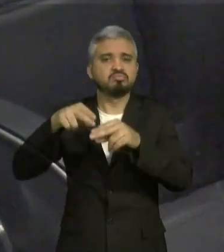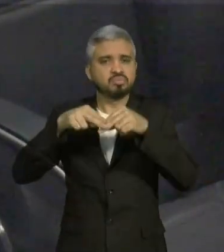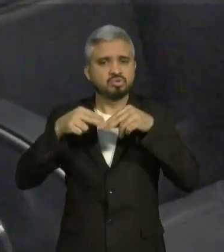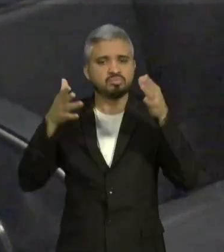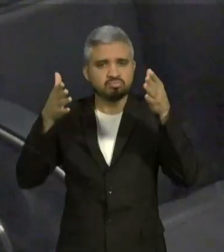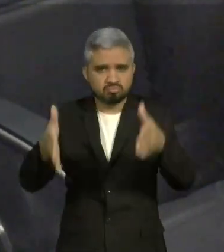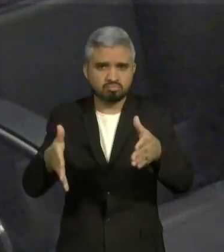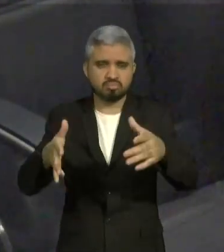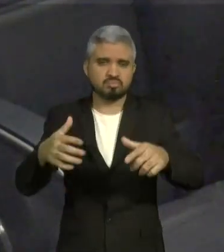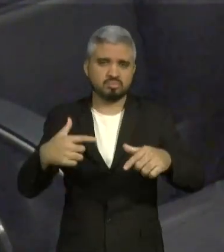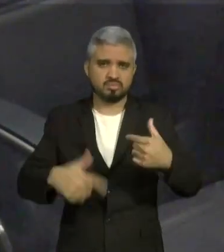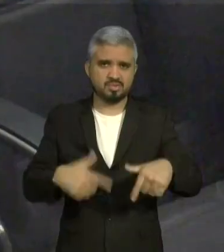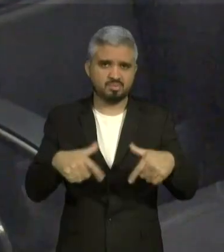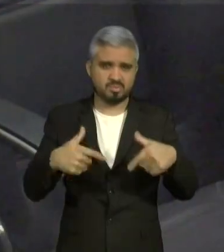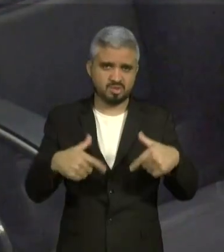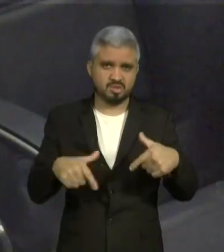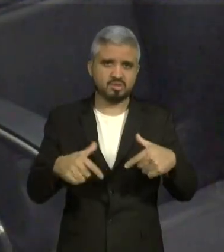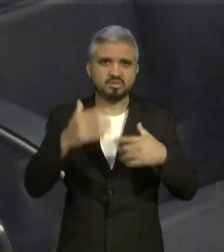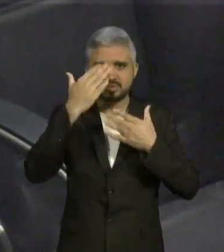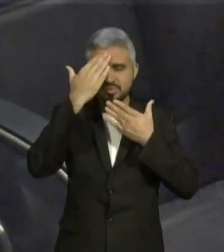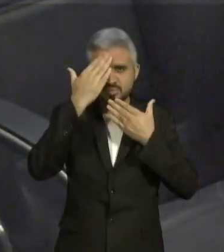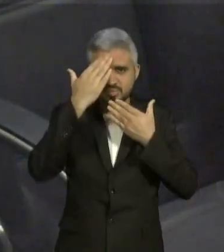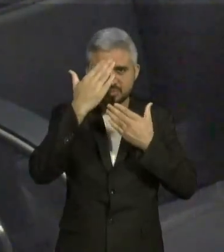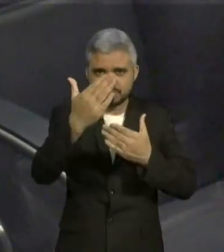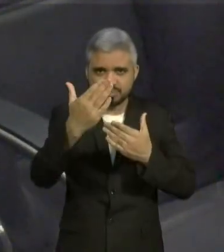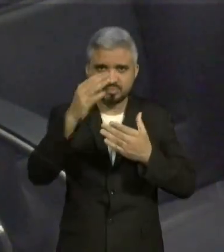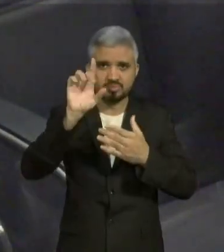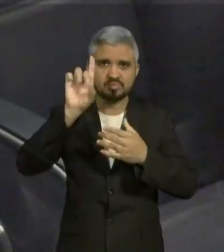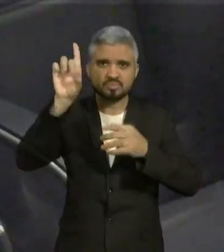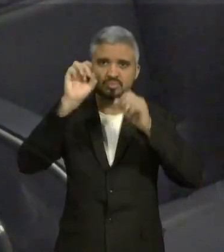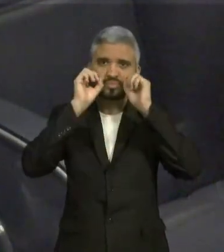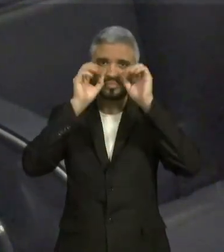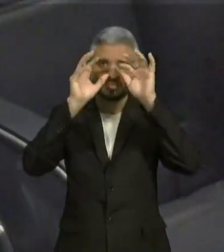trabalhar pelo povo do Maranhão. Muito obrigado, que Deus abençoe a todos.